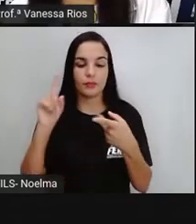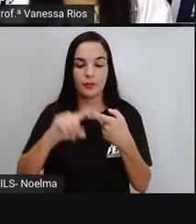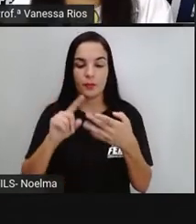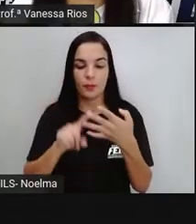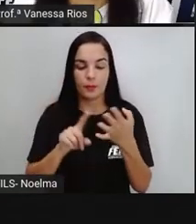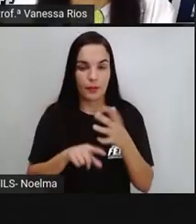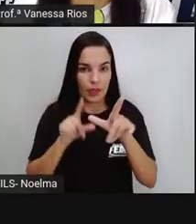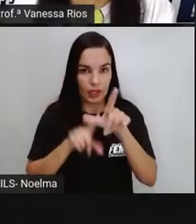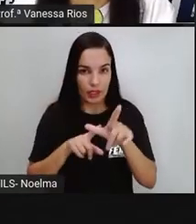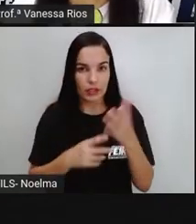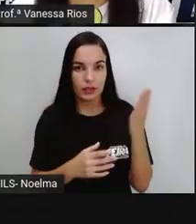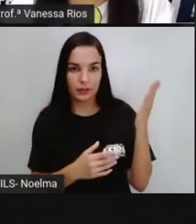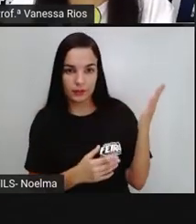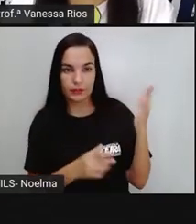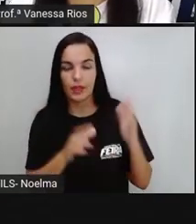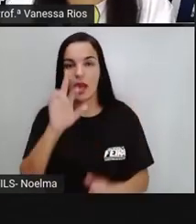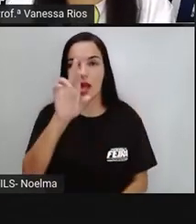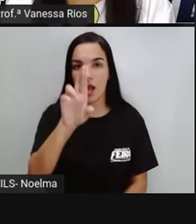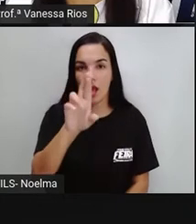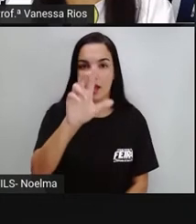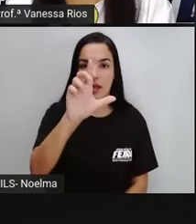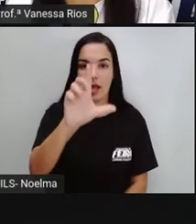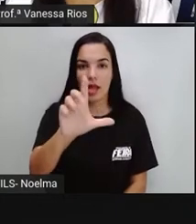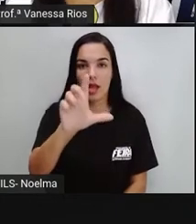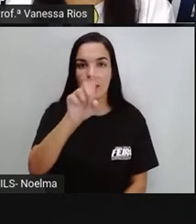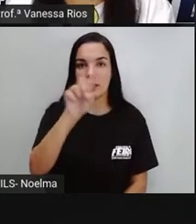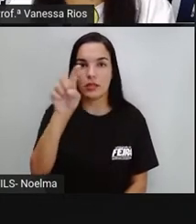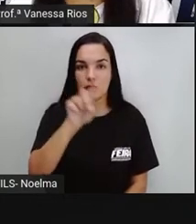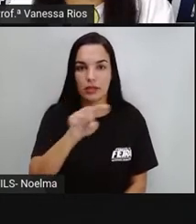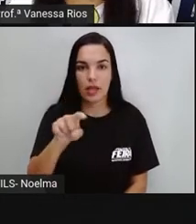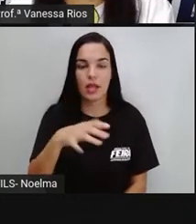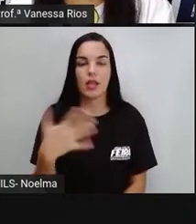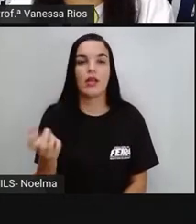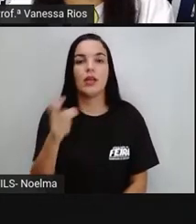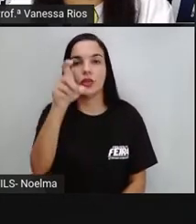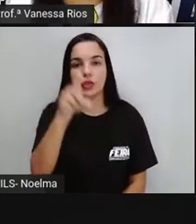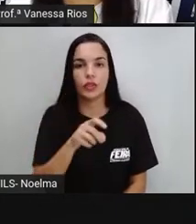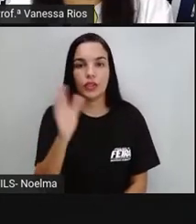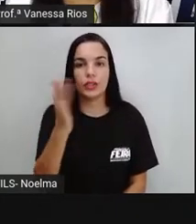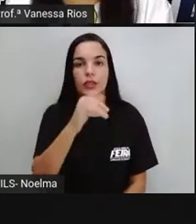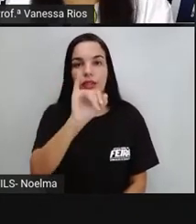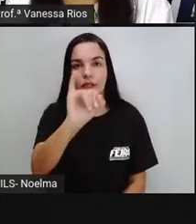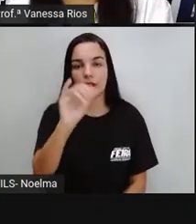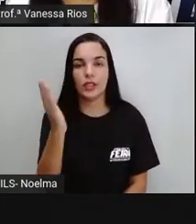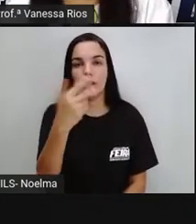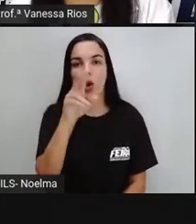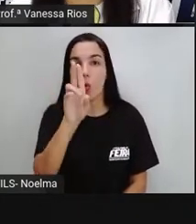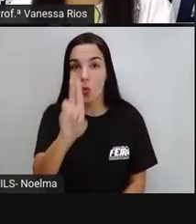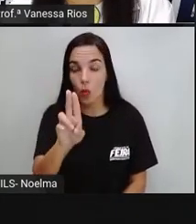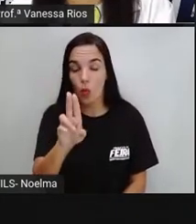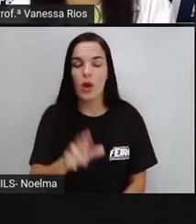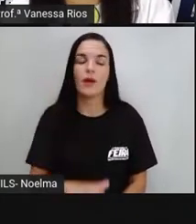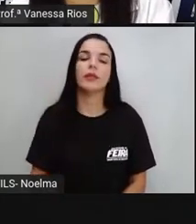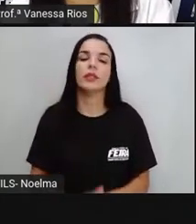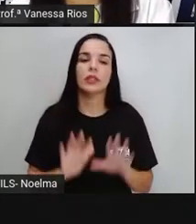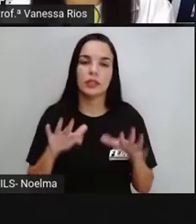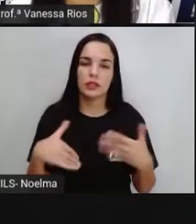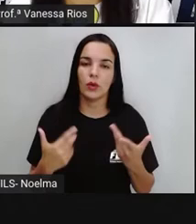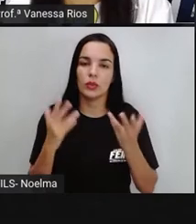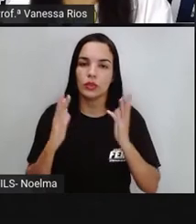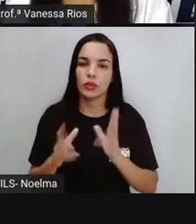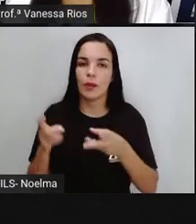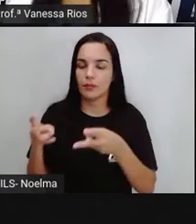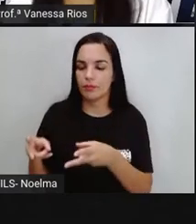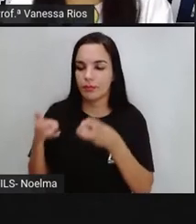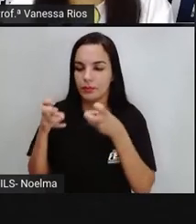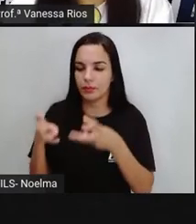letras, né? Que tem aí a localização da sílaba tônica como última sílaba, a gente já percebe,